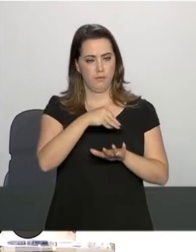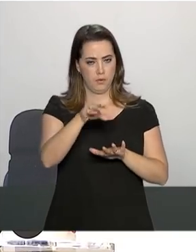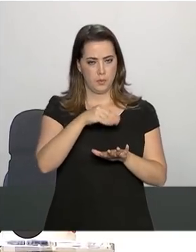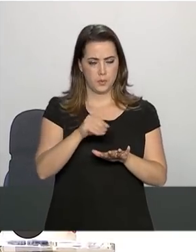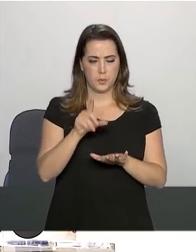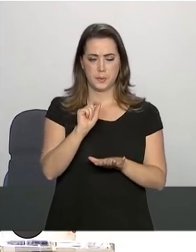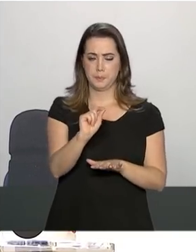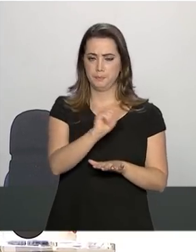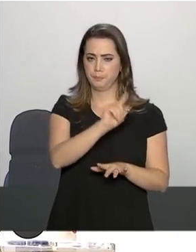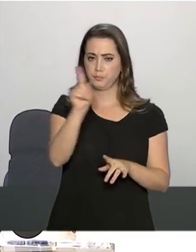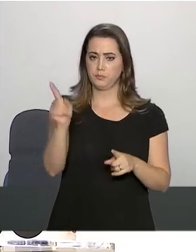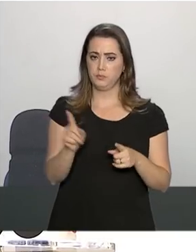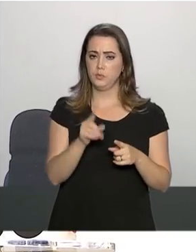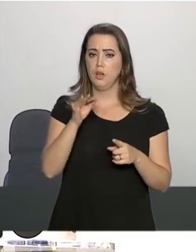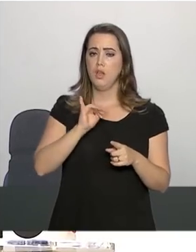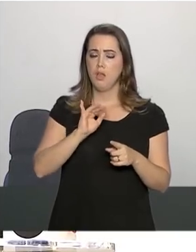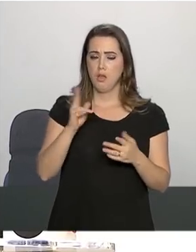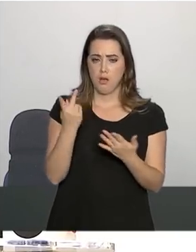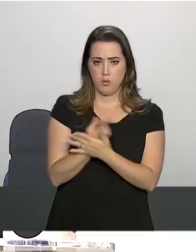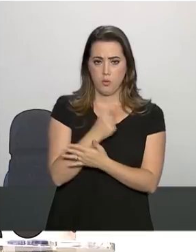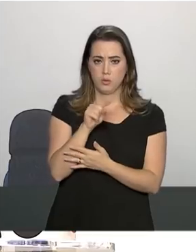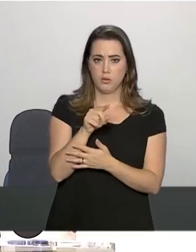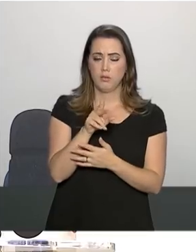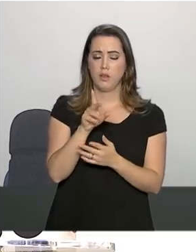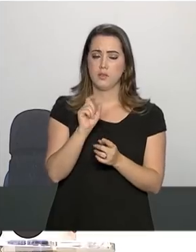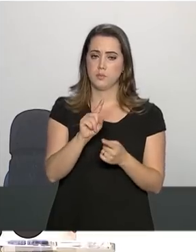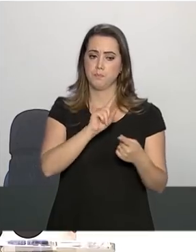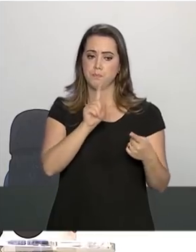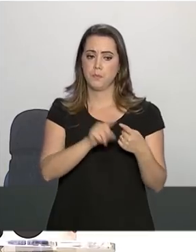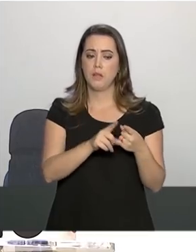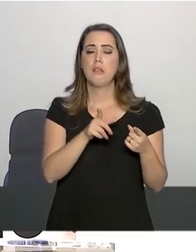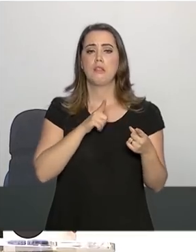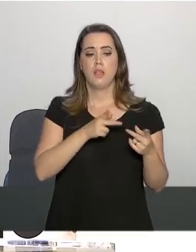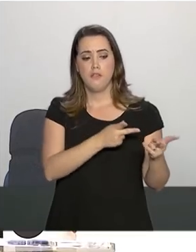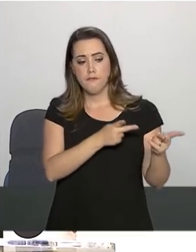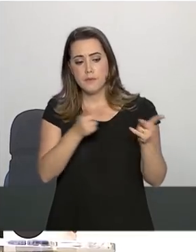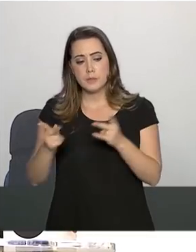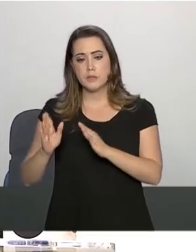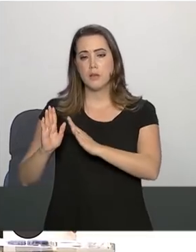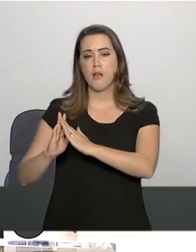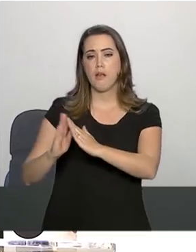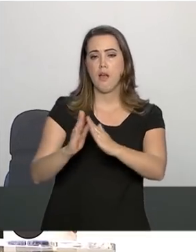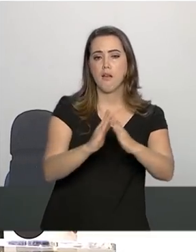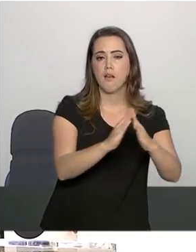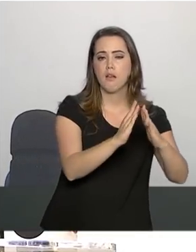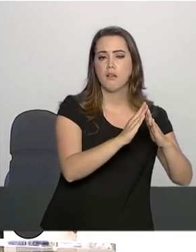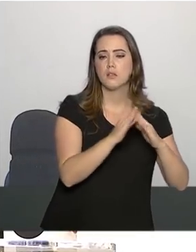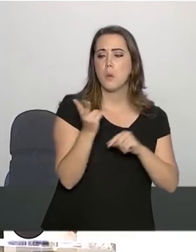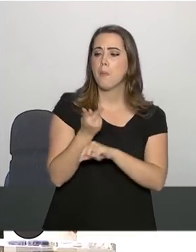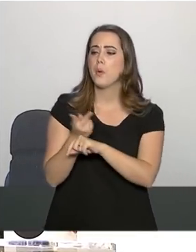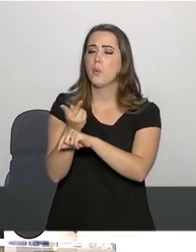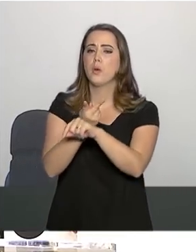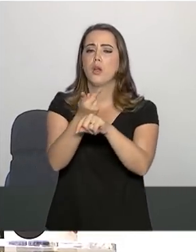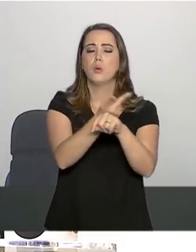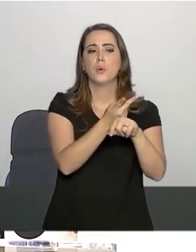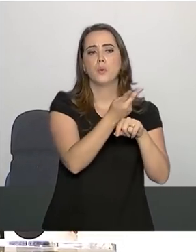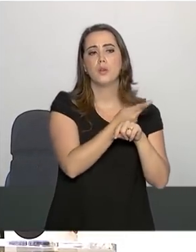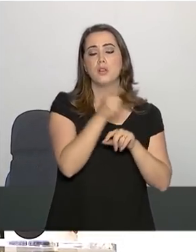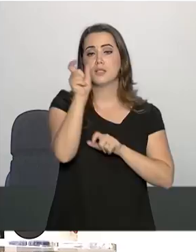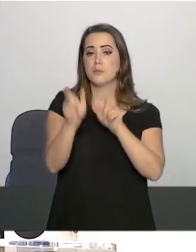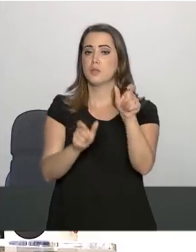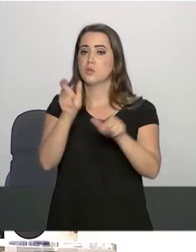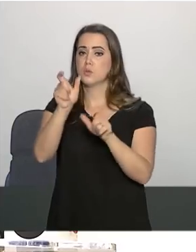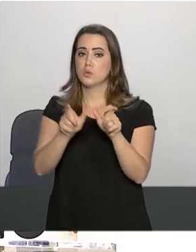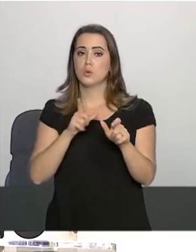estão sendo realizadas visitas domiciliares com busca ativa das pessoas que